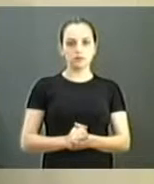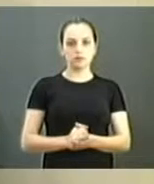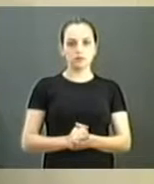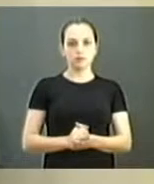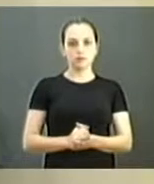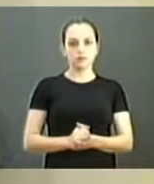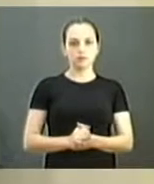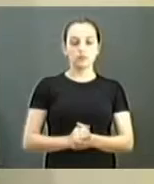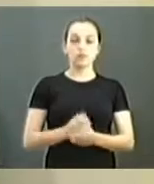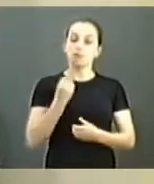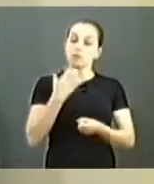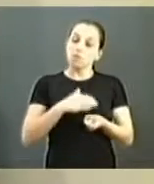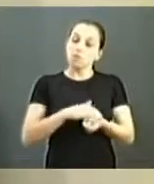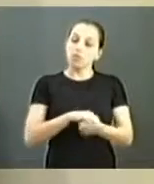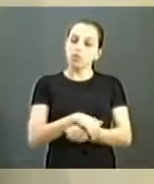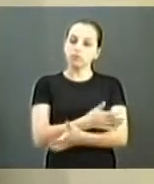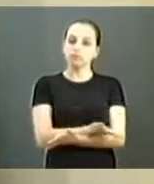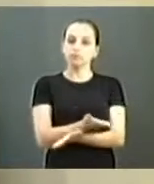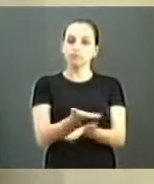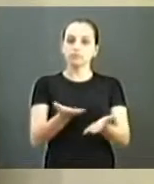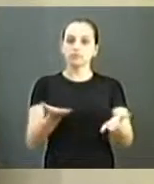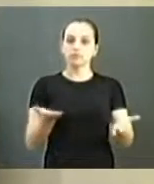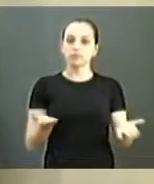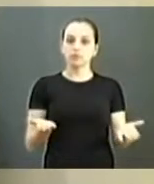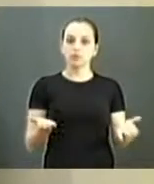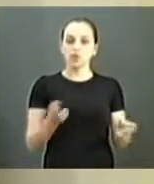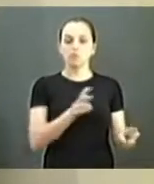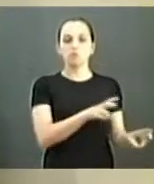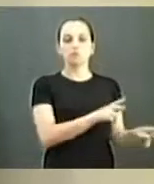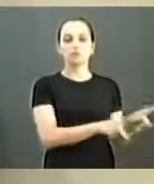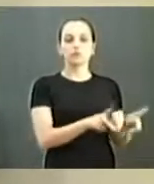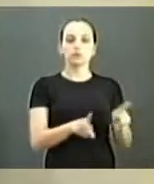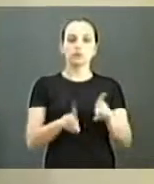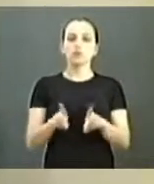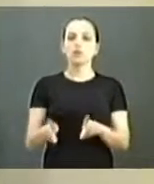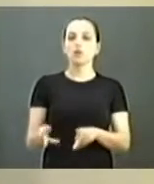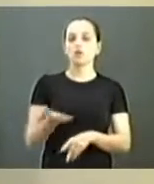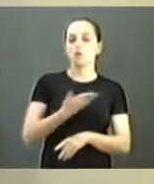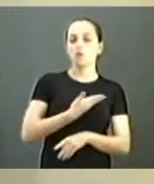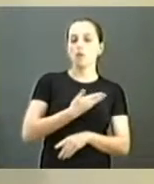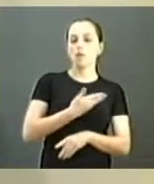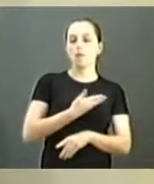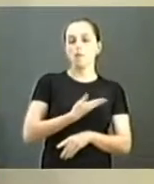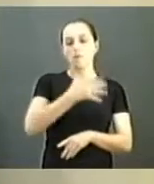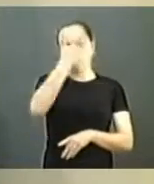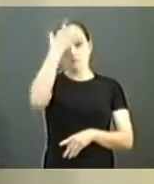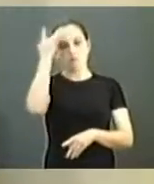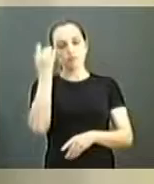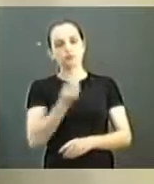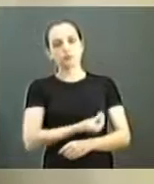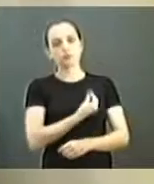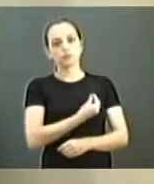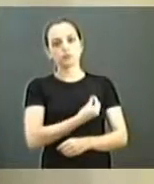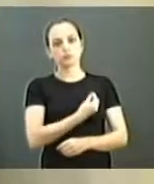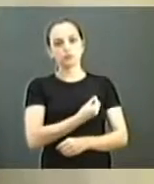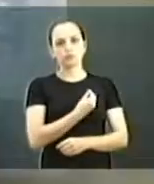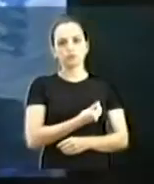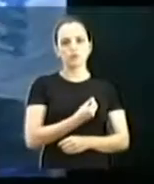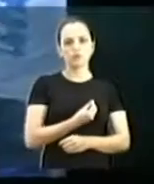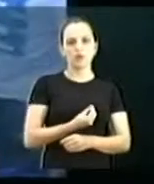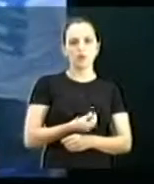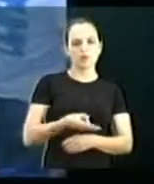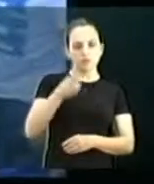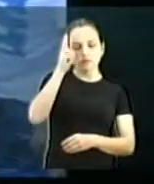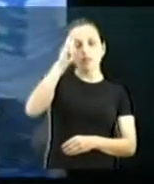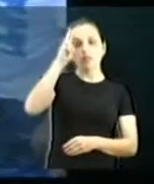Boa noite a todos, saúdo seu presidente, nossos colegas, nossos presentes. Fazer um breve retrospecto